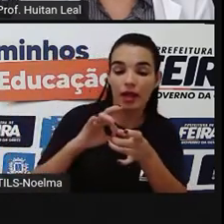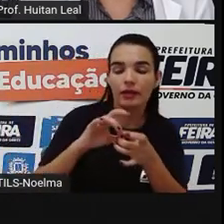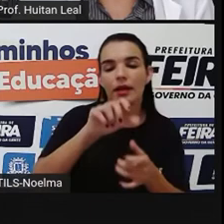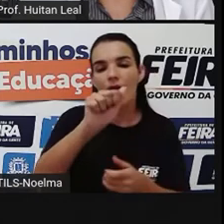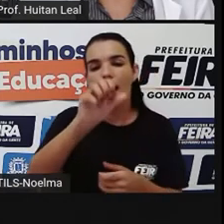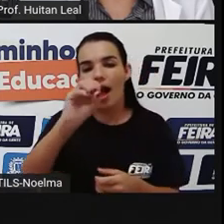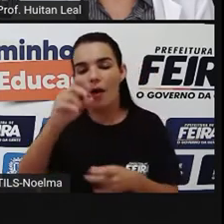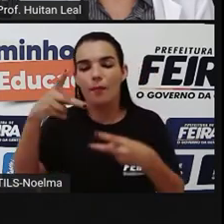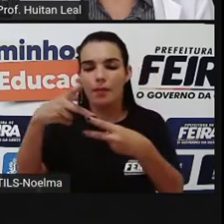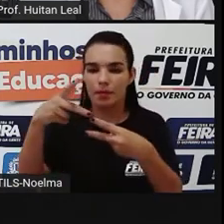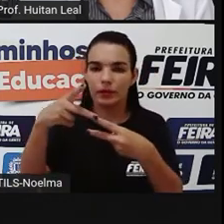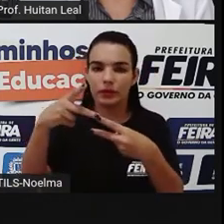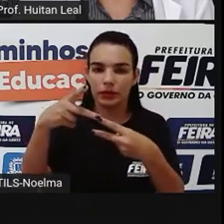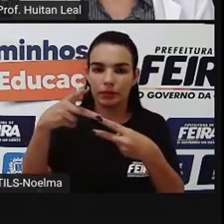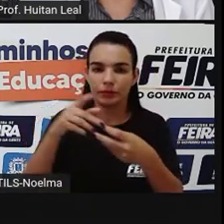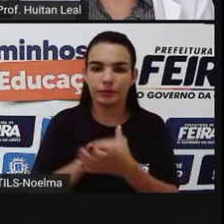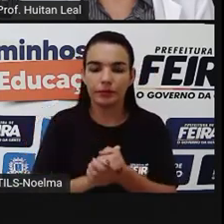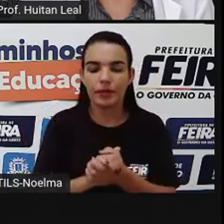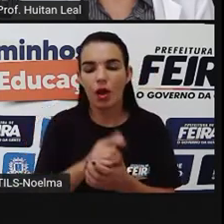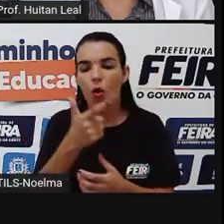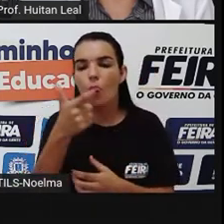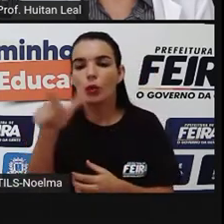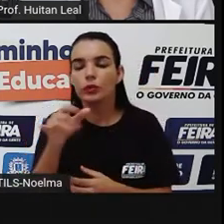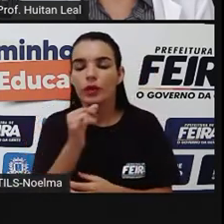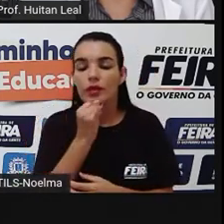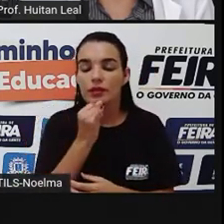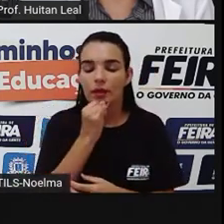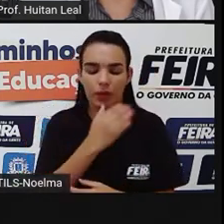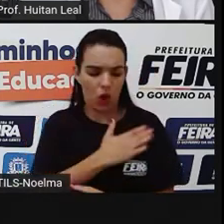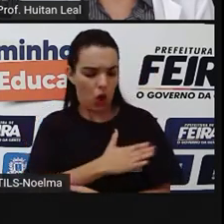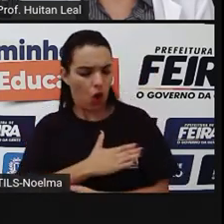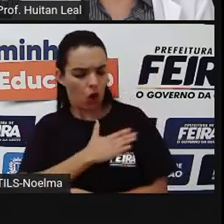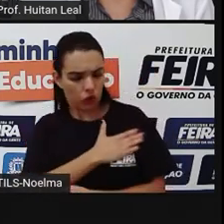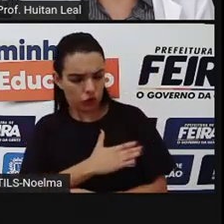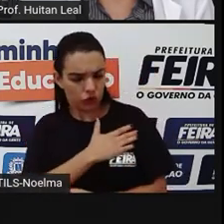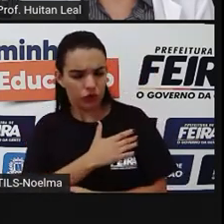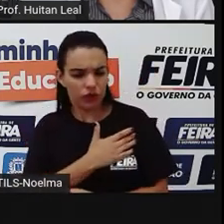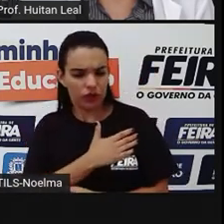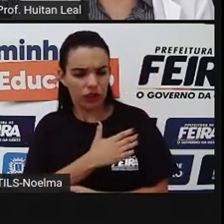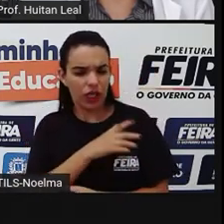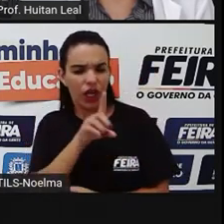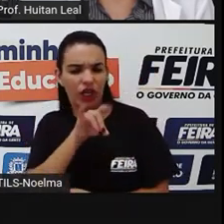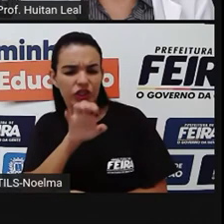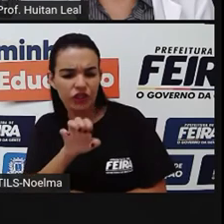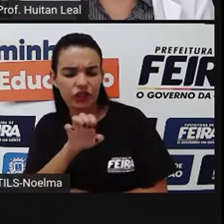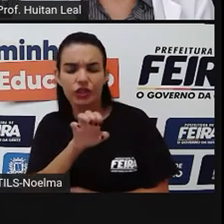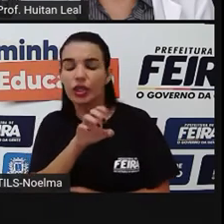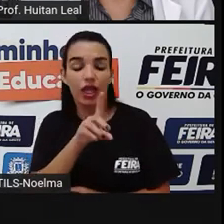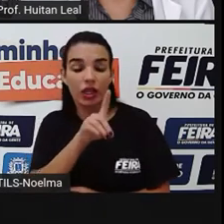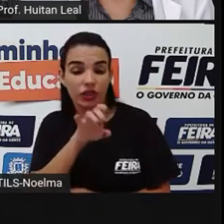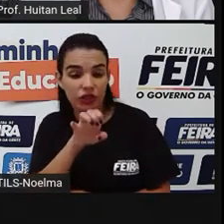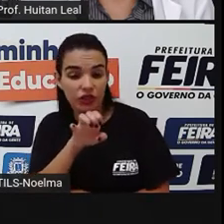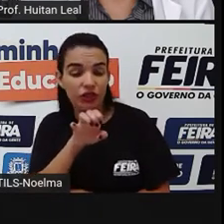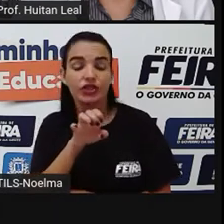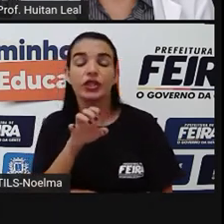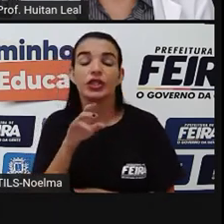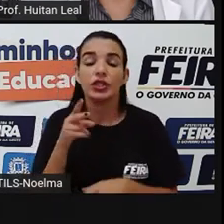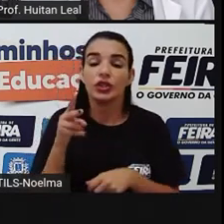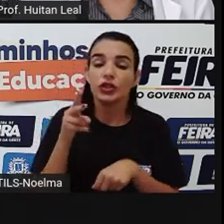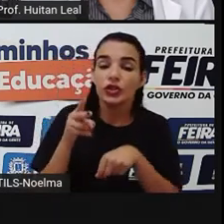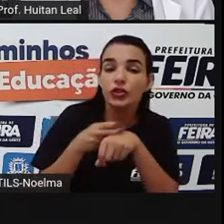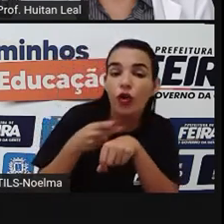Olha outro exemplo. Por gosto de chocolate. Gosto de que? Olha a preposição. É uma preposição. De é